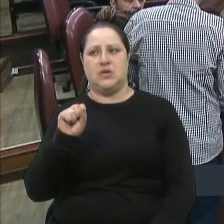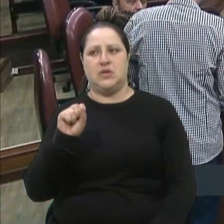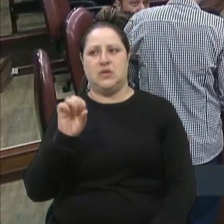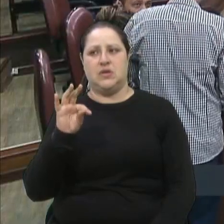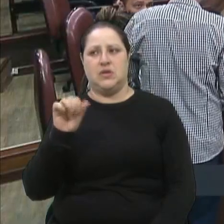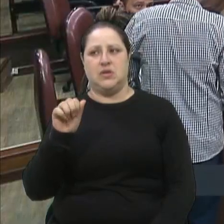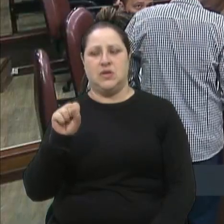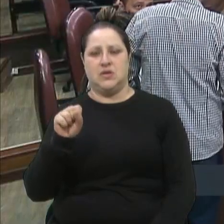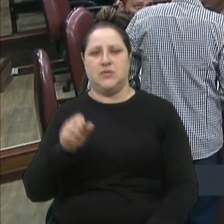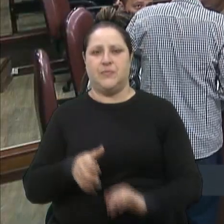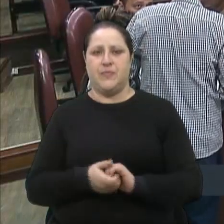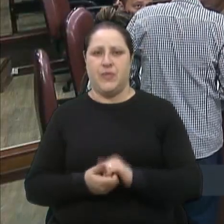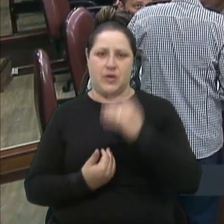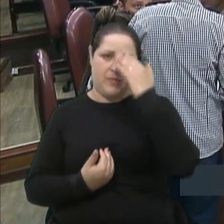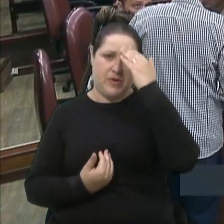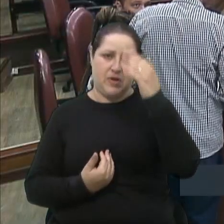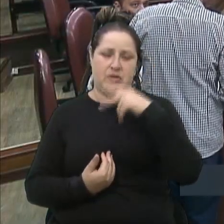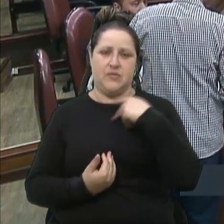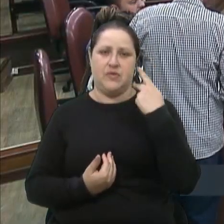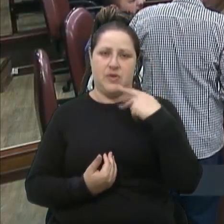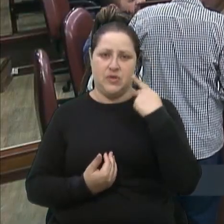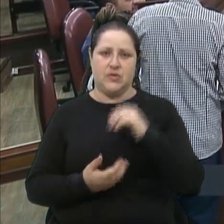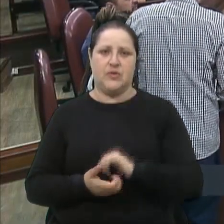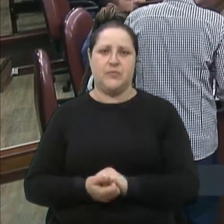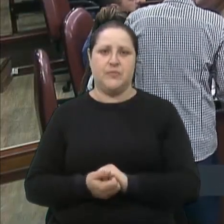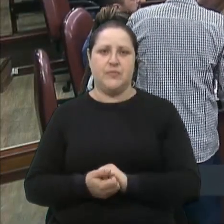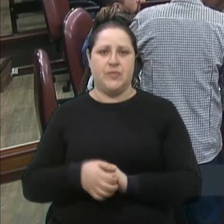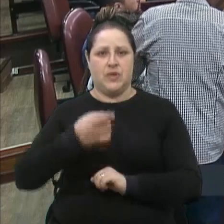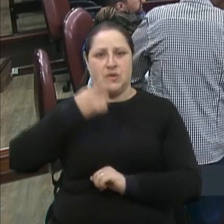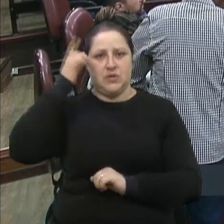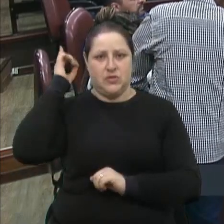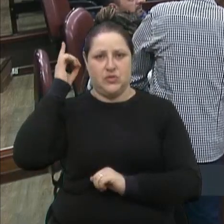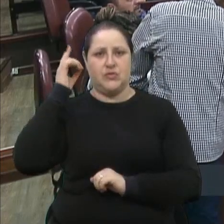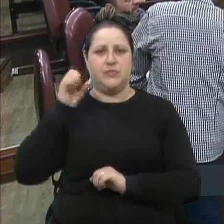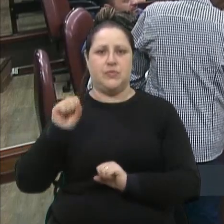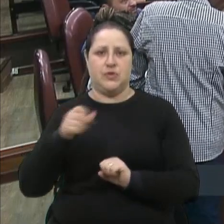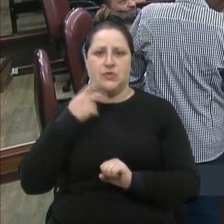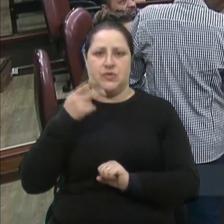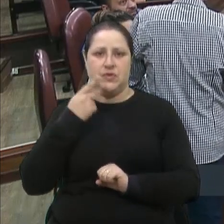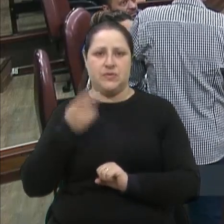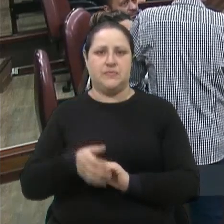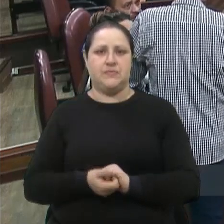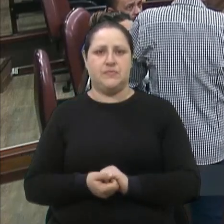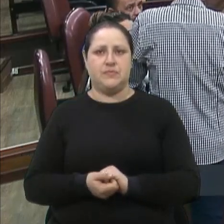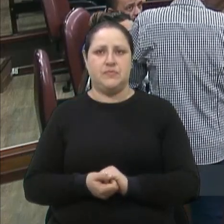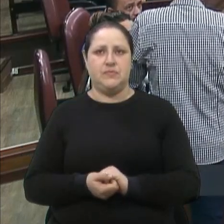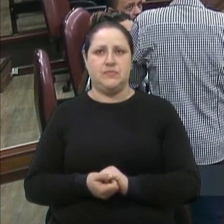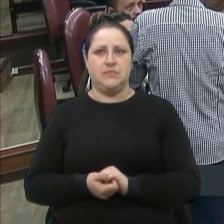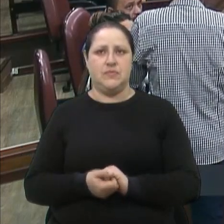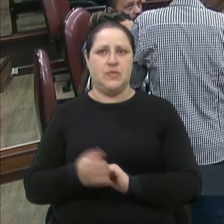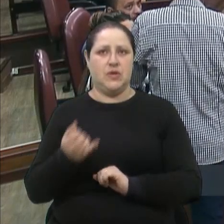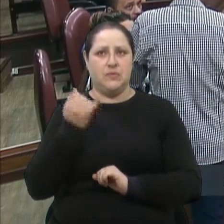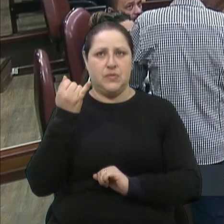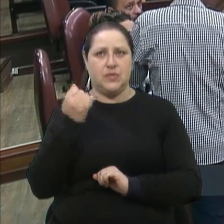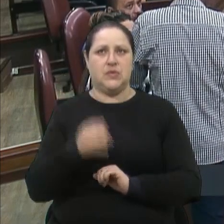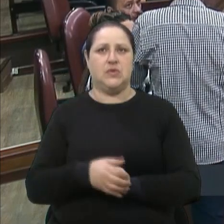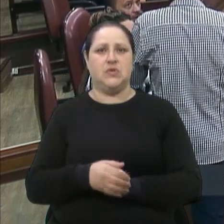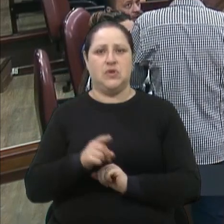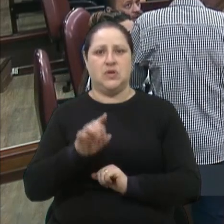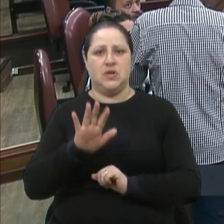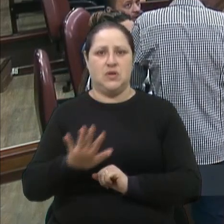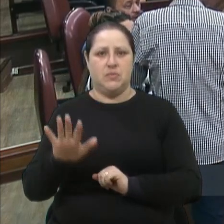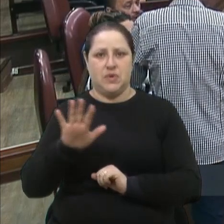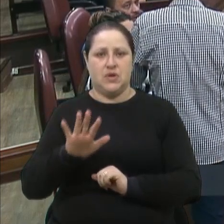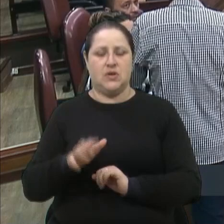Parabéns, vereadora. Realmente é um tema muito importante. a gente vê essas imagens, realmente Caxias